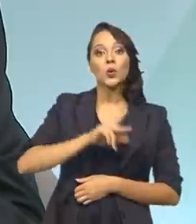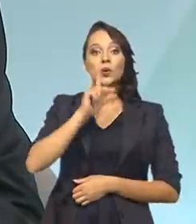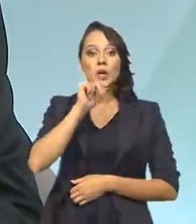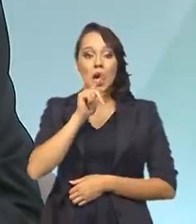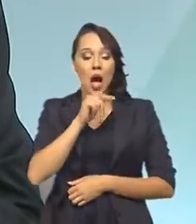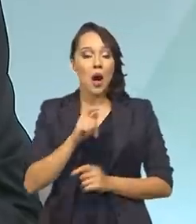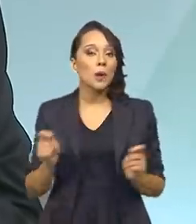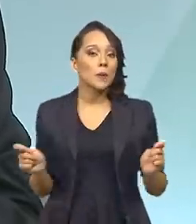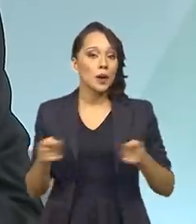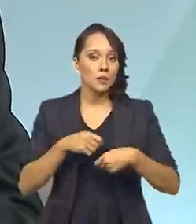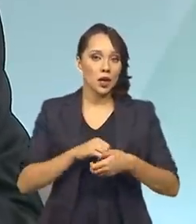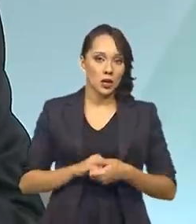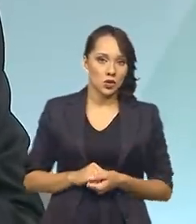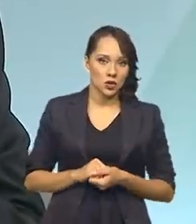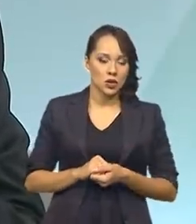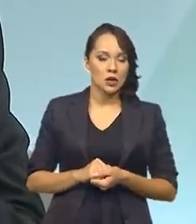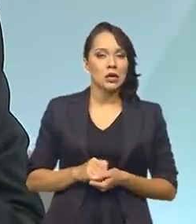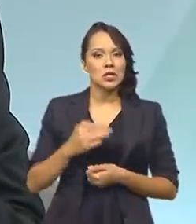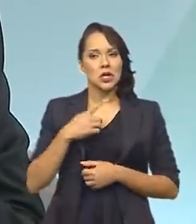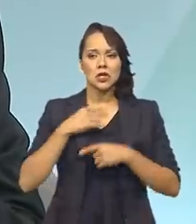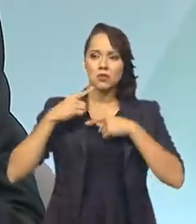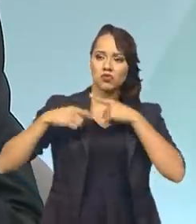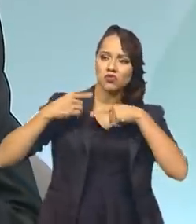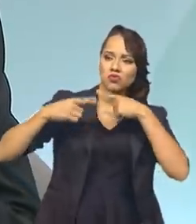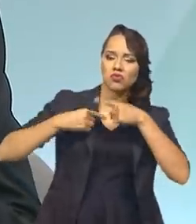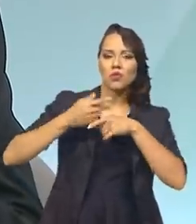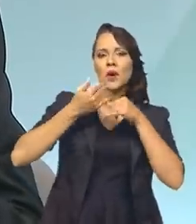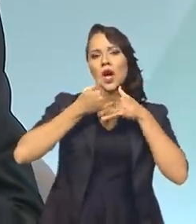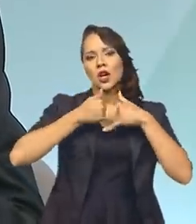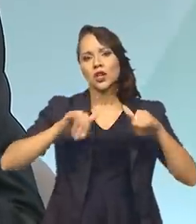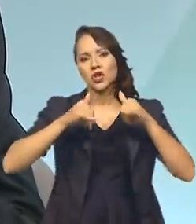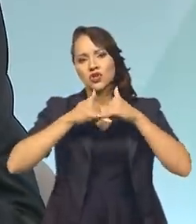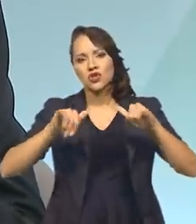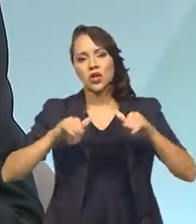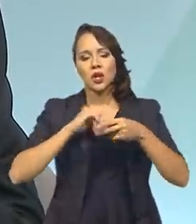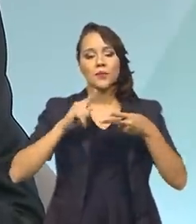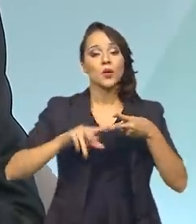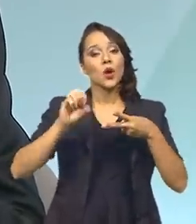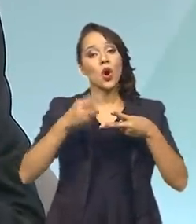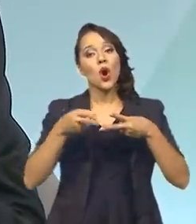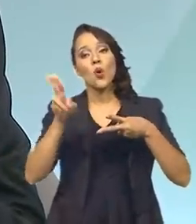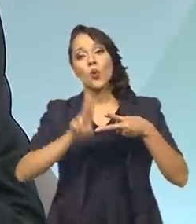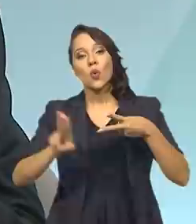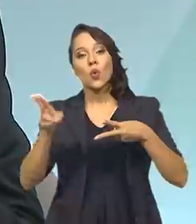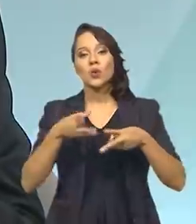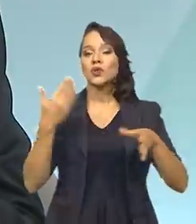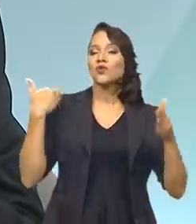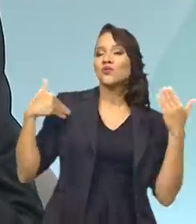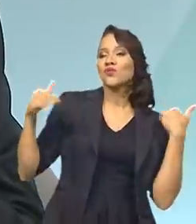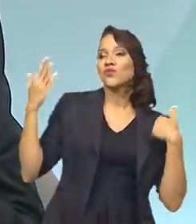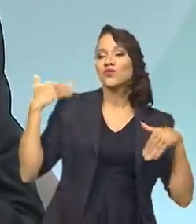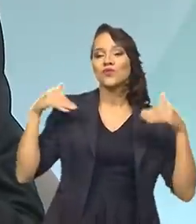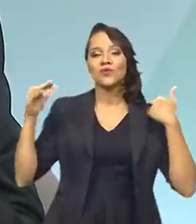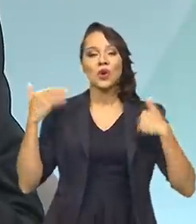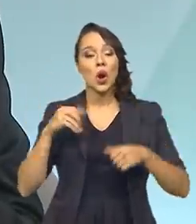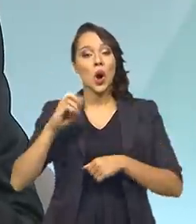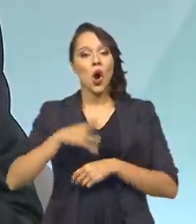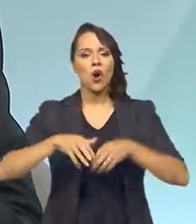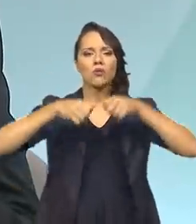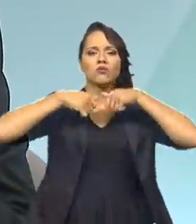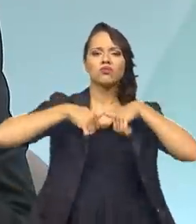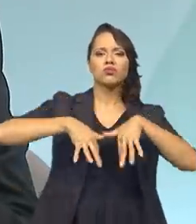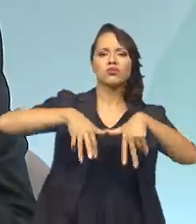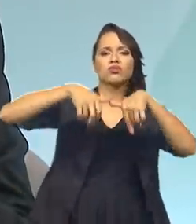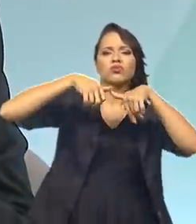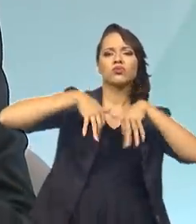permite, seja na geração da energia elétrica, seja no uso recreativo, seja na irrigação